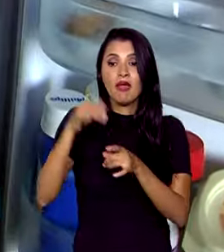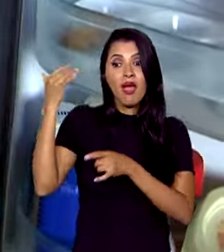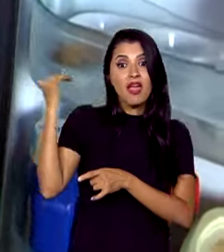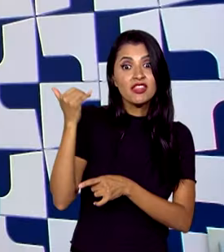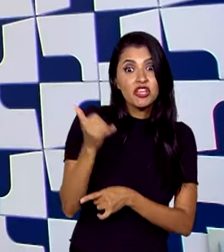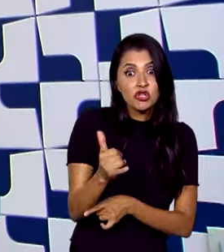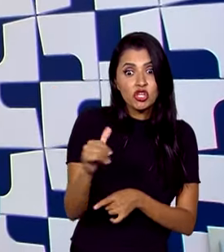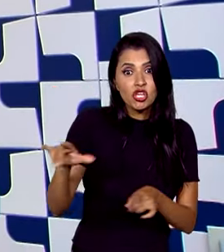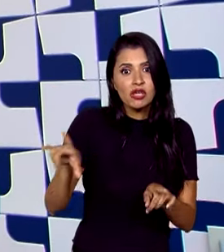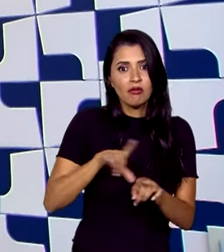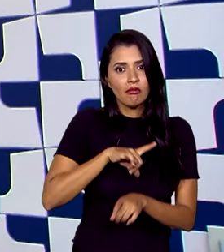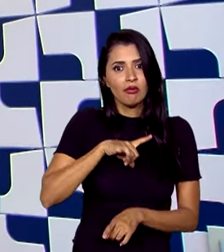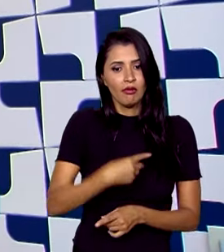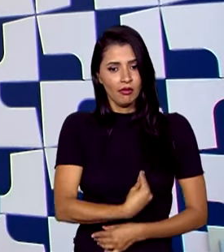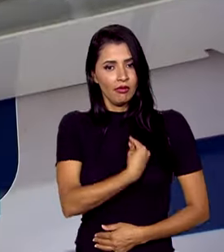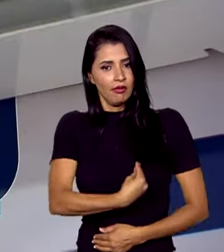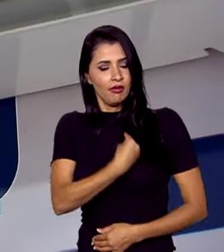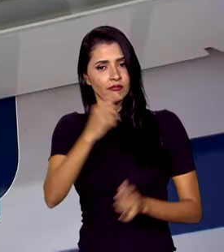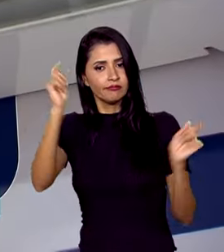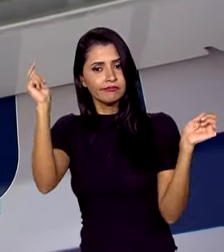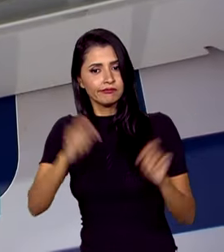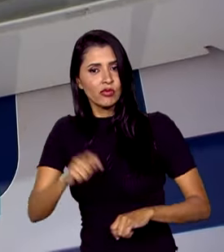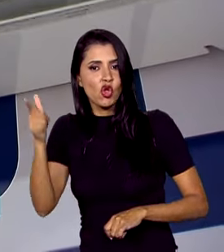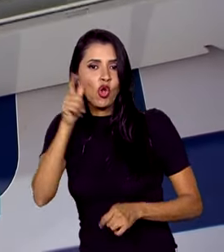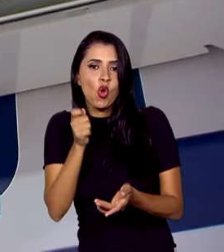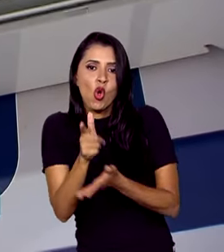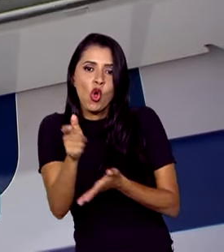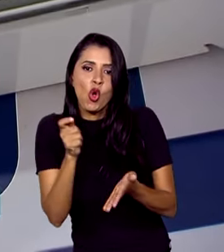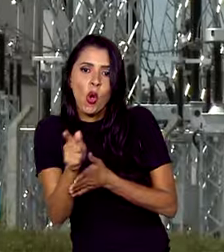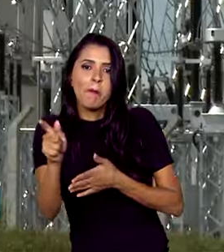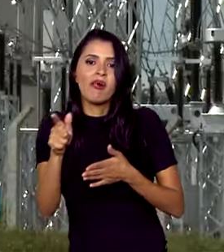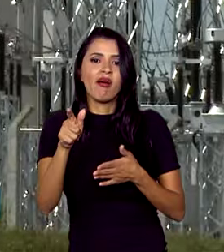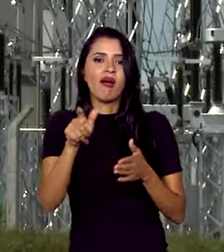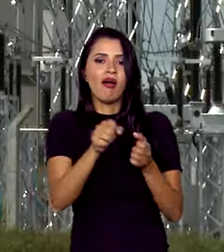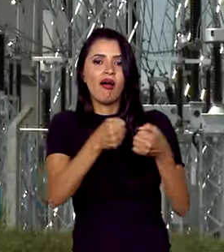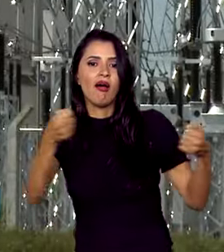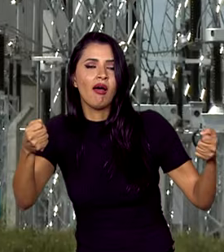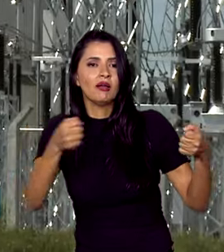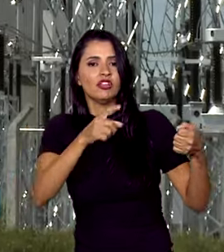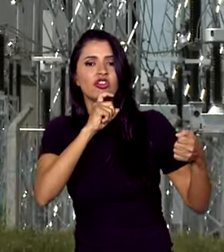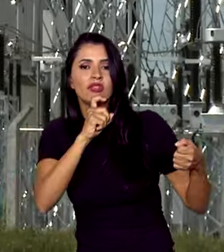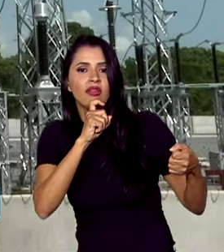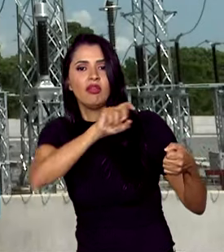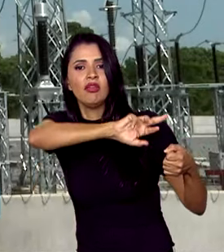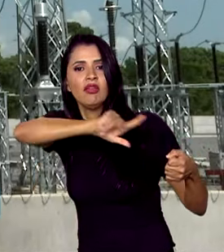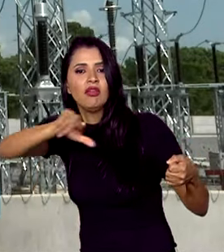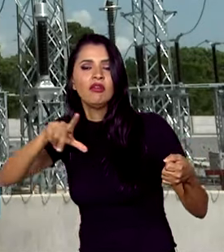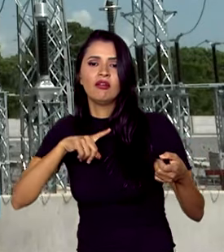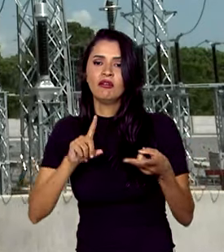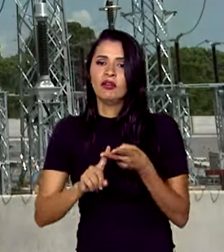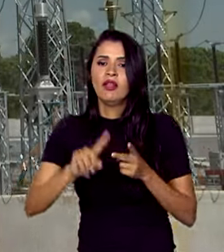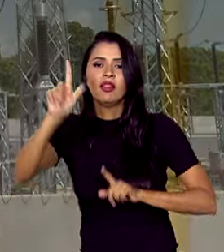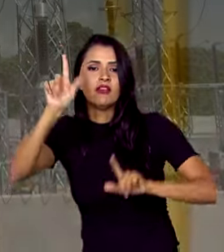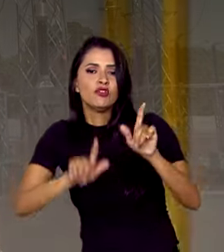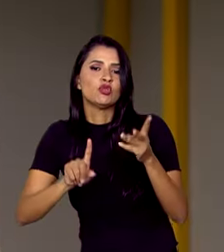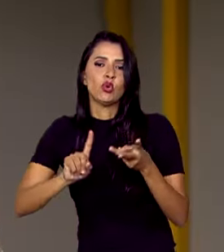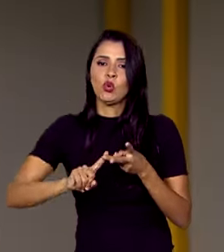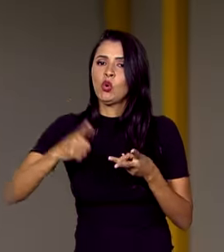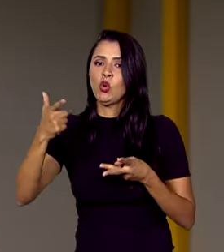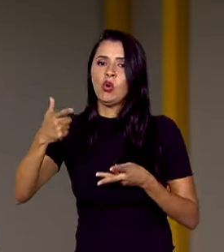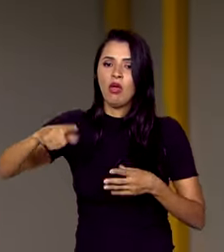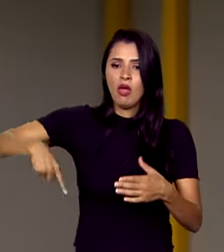elétrica representou a possibilidade de aquisição de eletrodomésticos essenciais, como geladeiras, televisores,